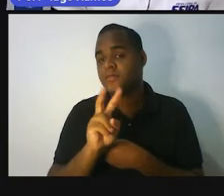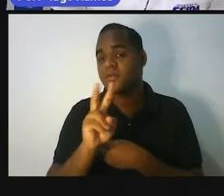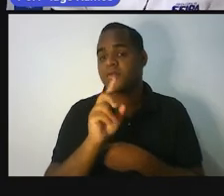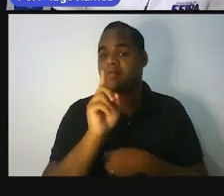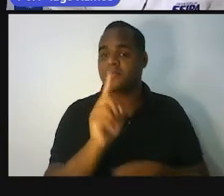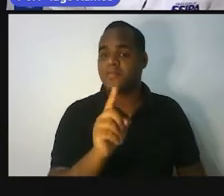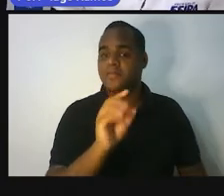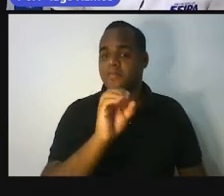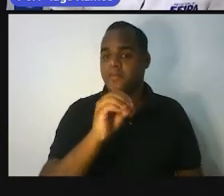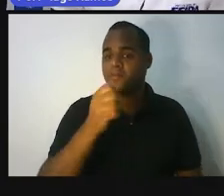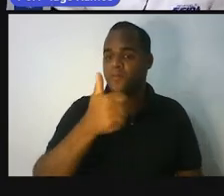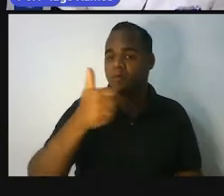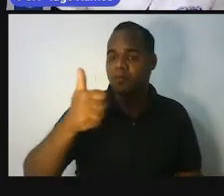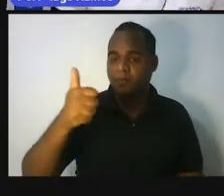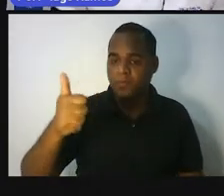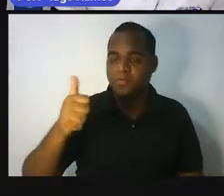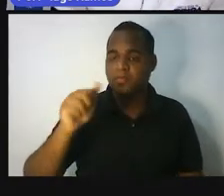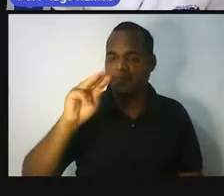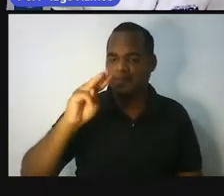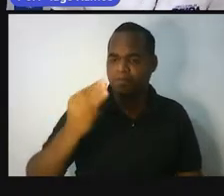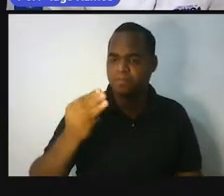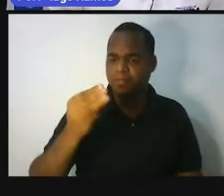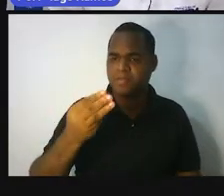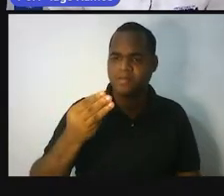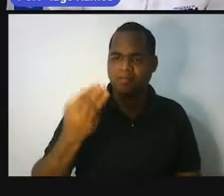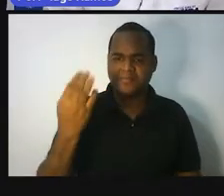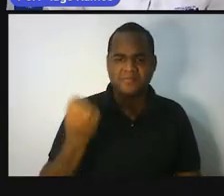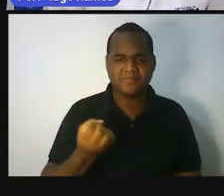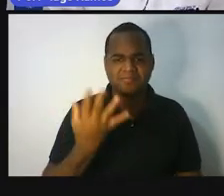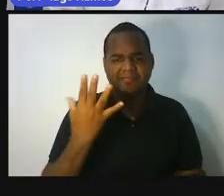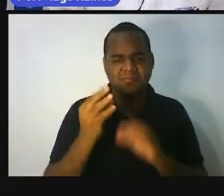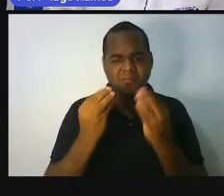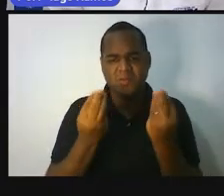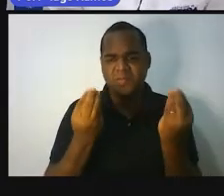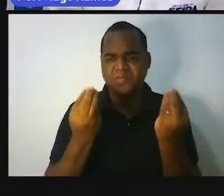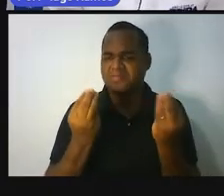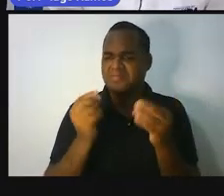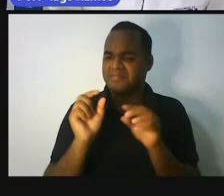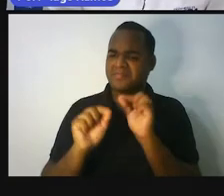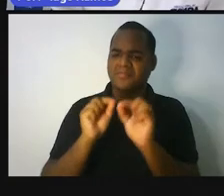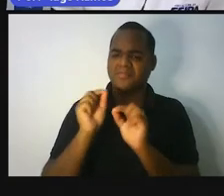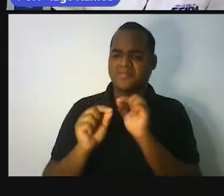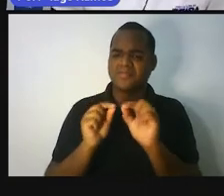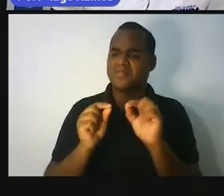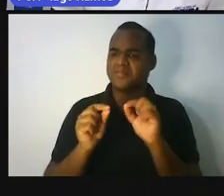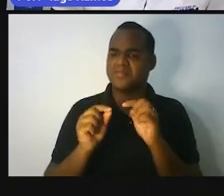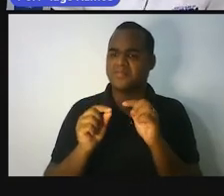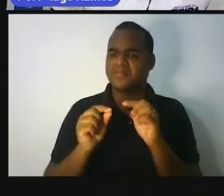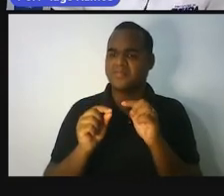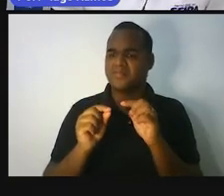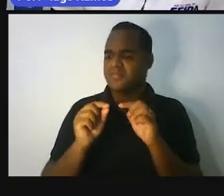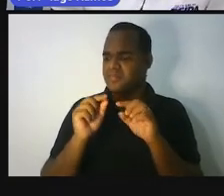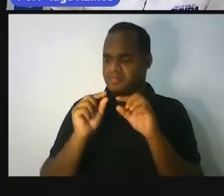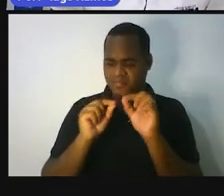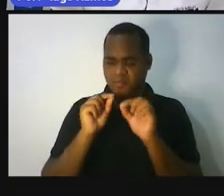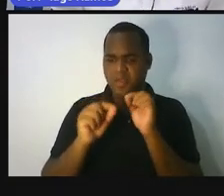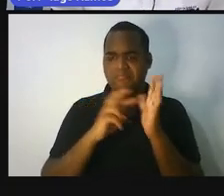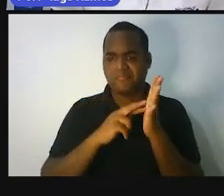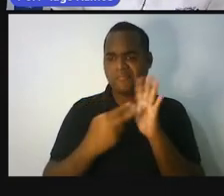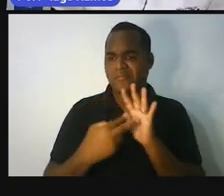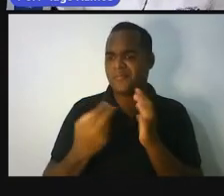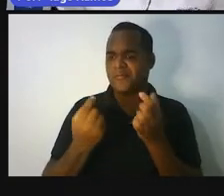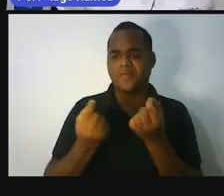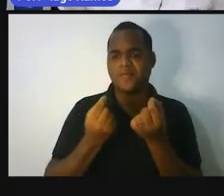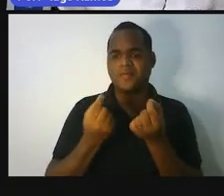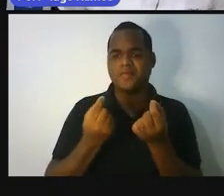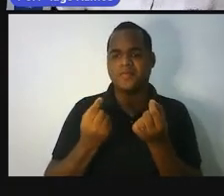1.111 milhões. Quanto é isso? Quanto é que vale? 1.111 milhões.